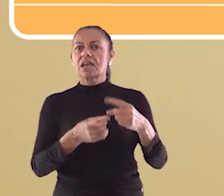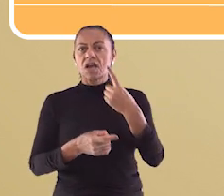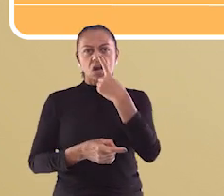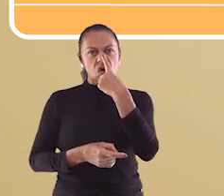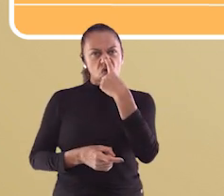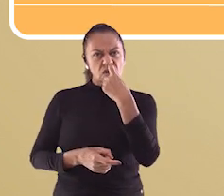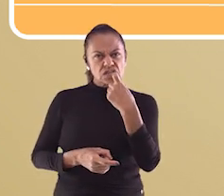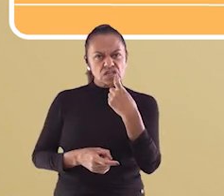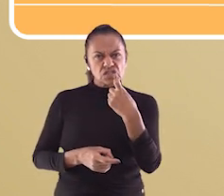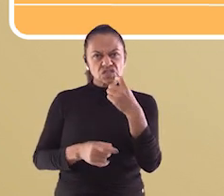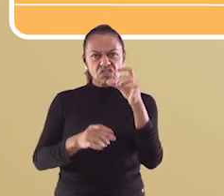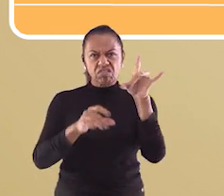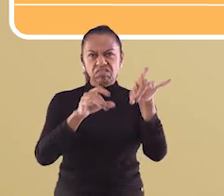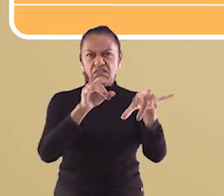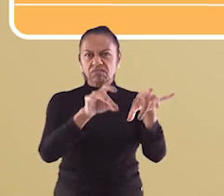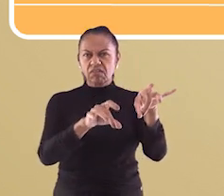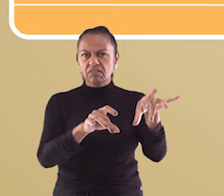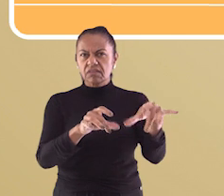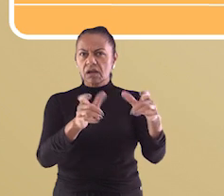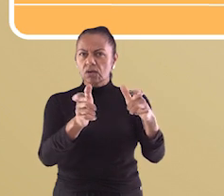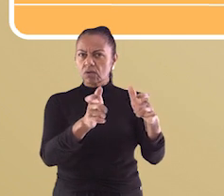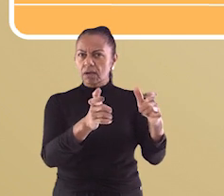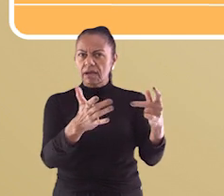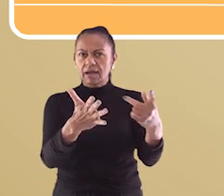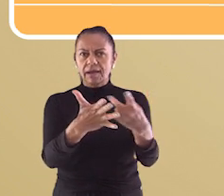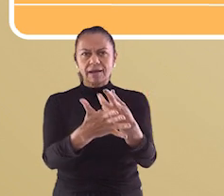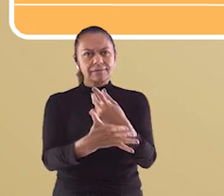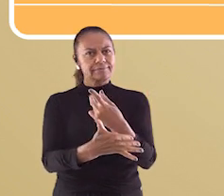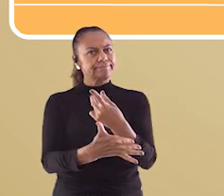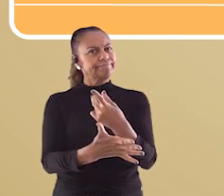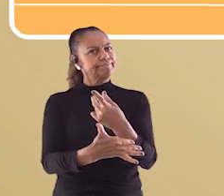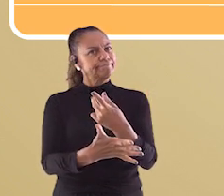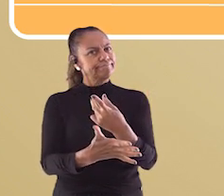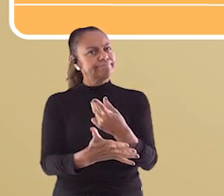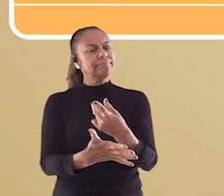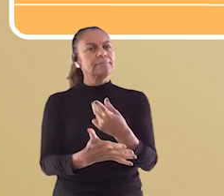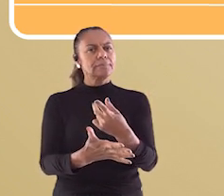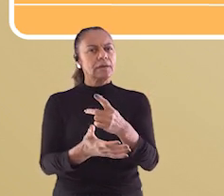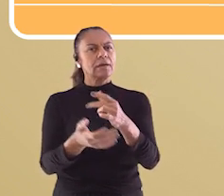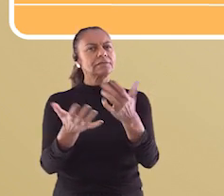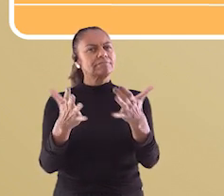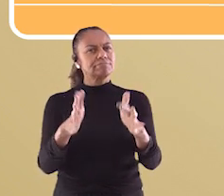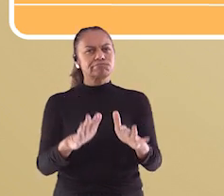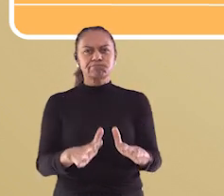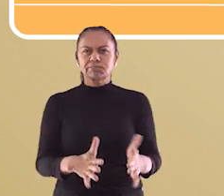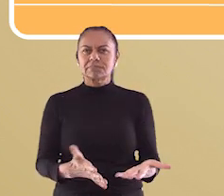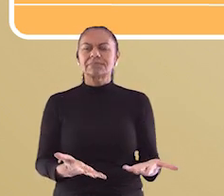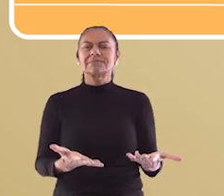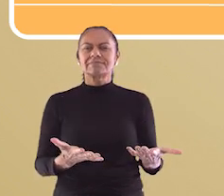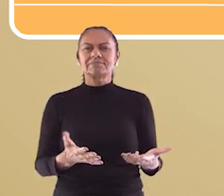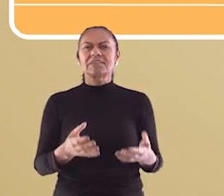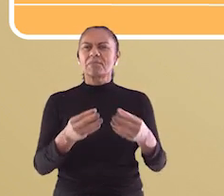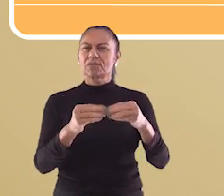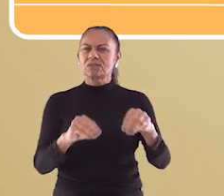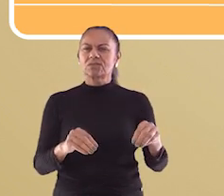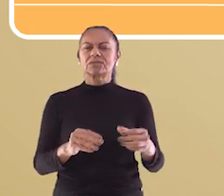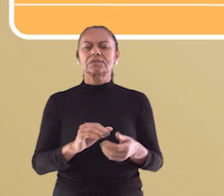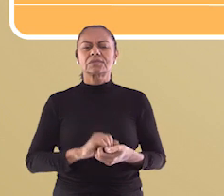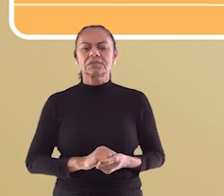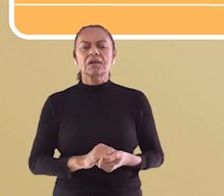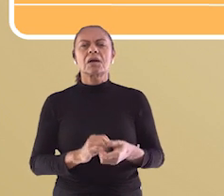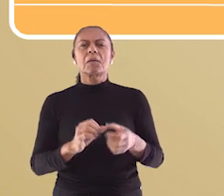que o descarte errado do lixo pode chegar até os bueiros e causar muitos transtornos a todos,